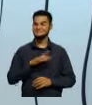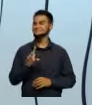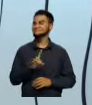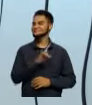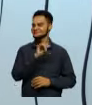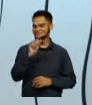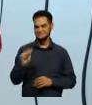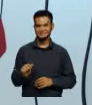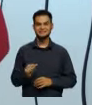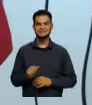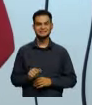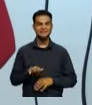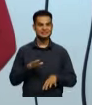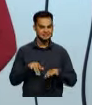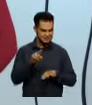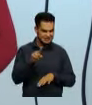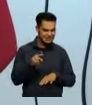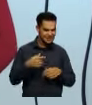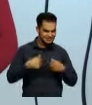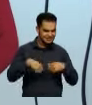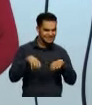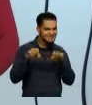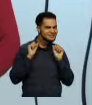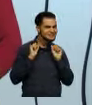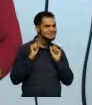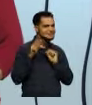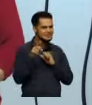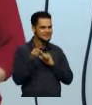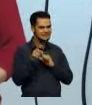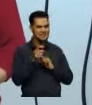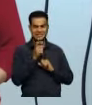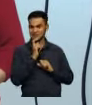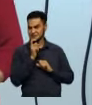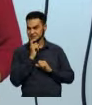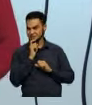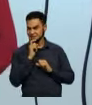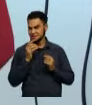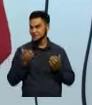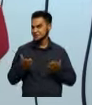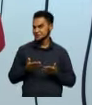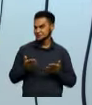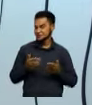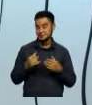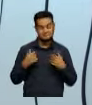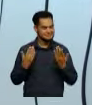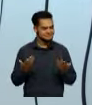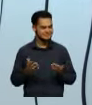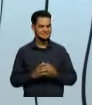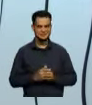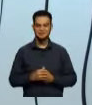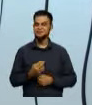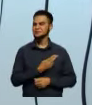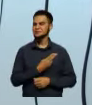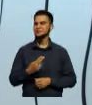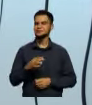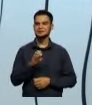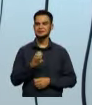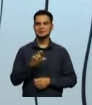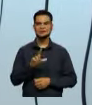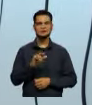né? Deve estar debaixo da coberta, né? Tá friozinho hoje. Meu nome é Élica Gonçalves.